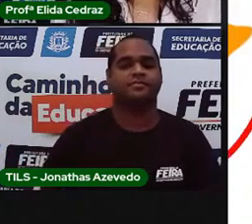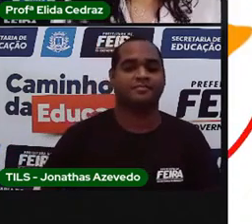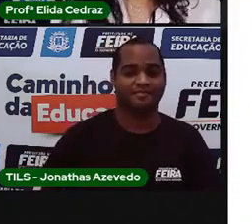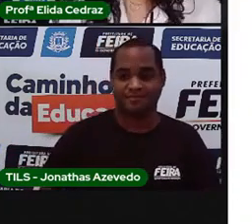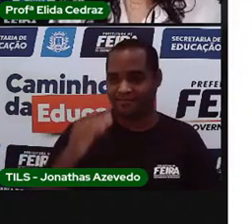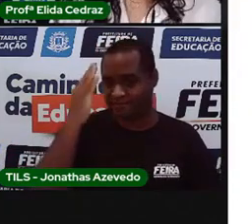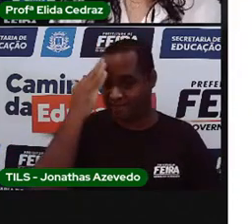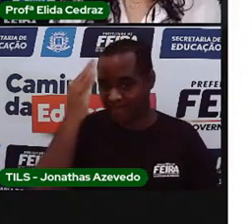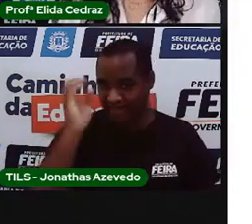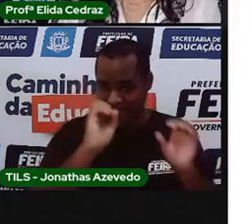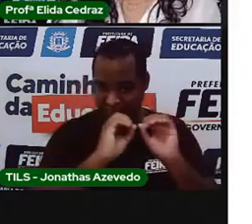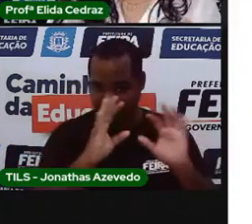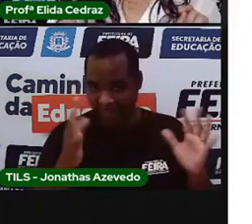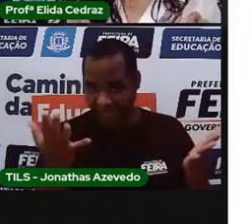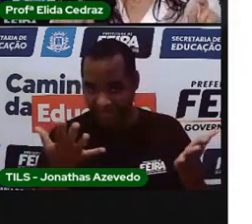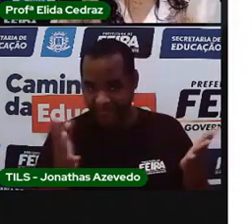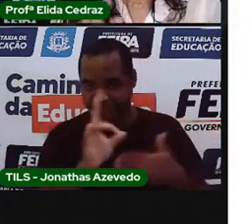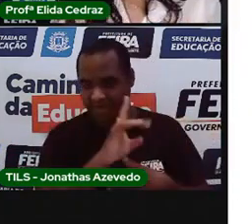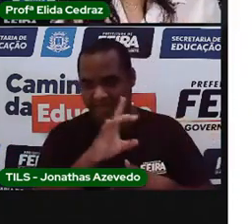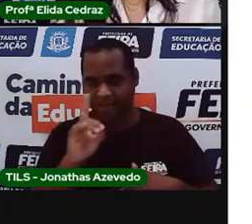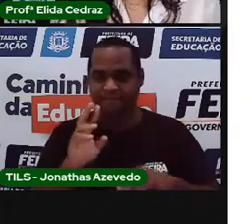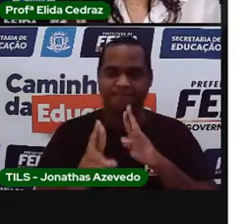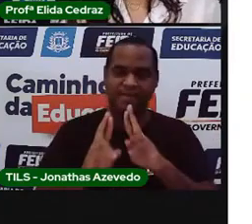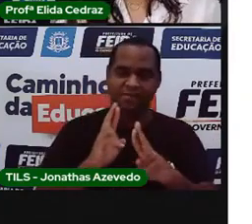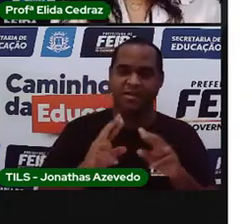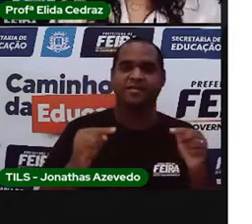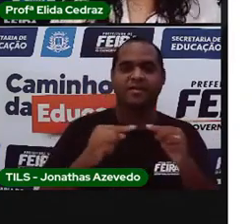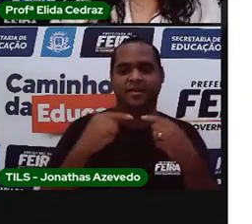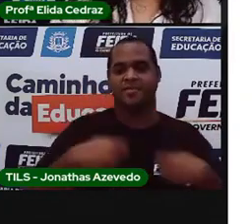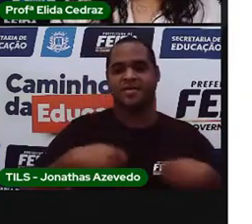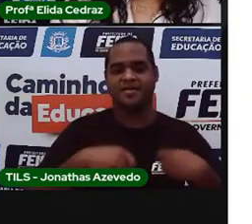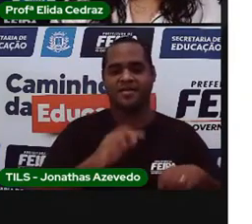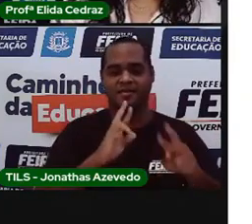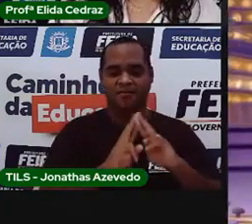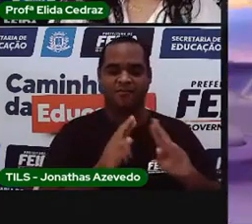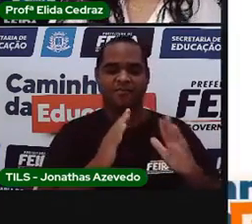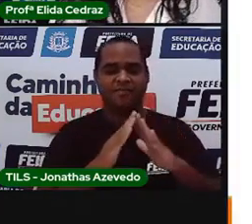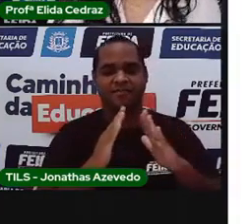Entendendo a atividade. Aquela que você vai ter que responder em casa.